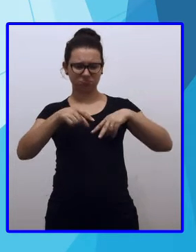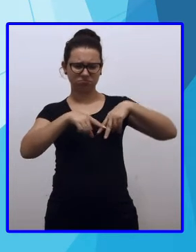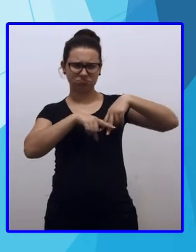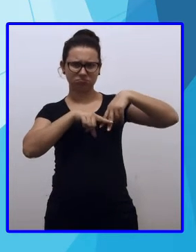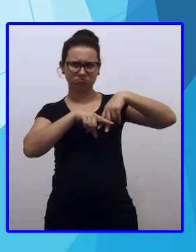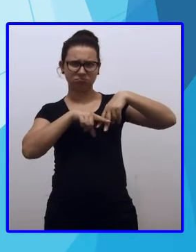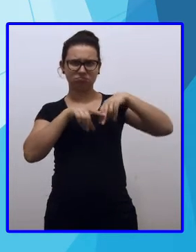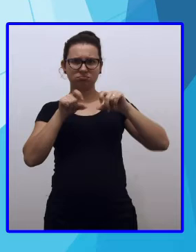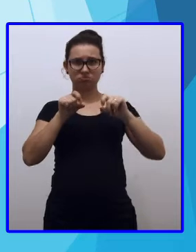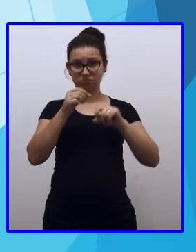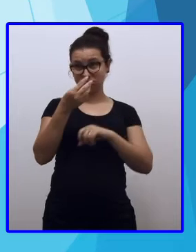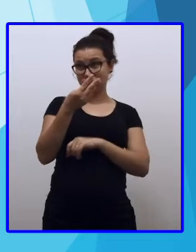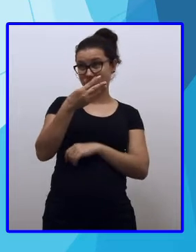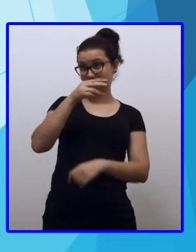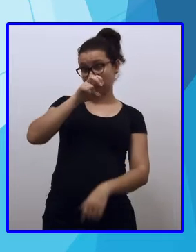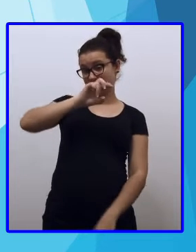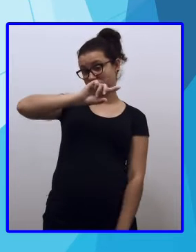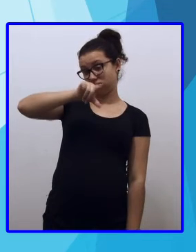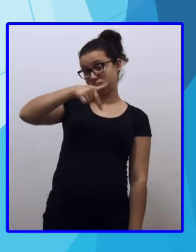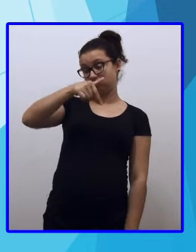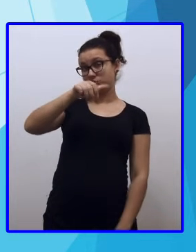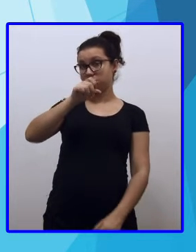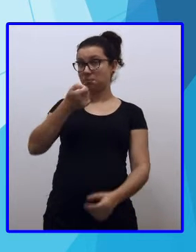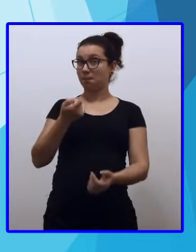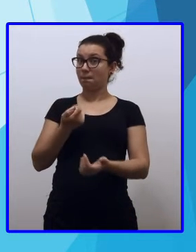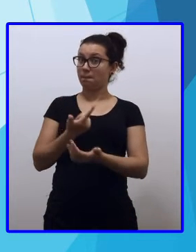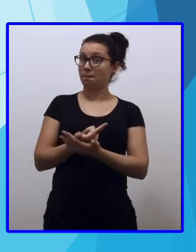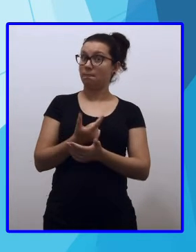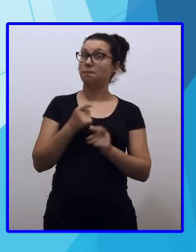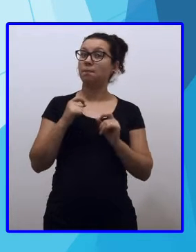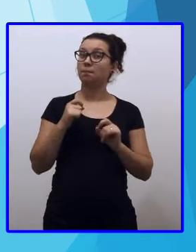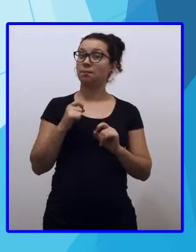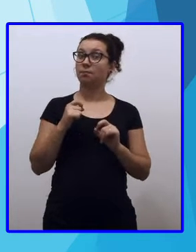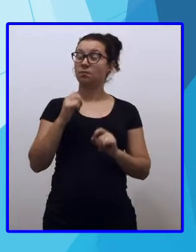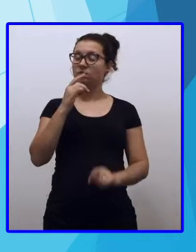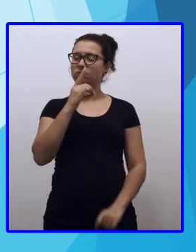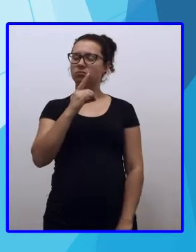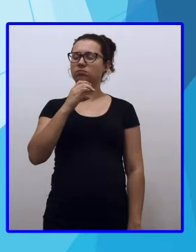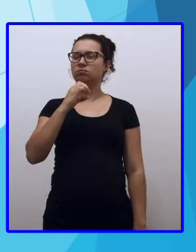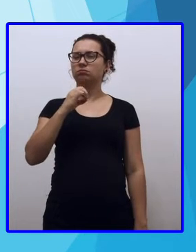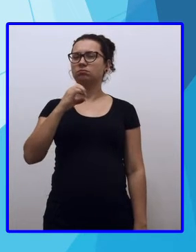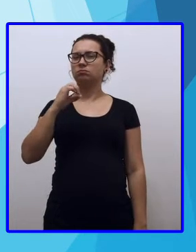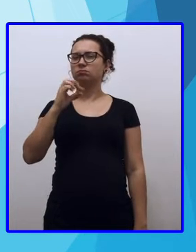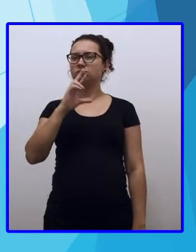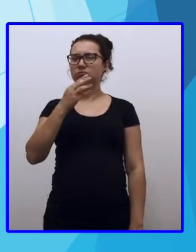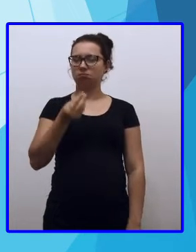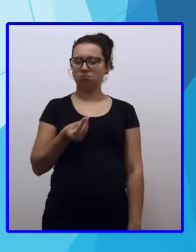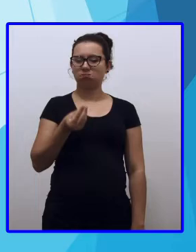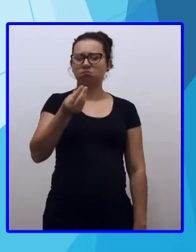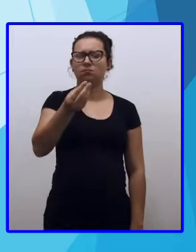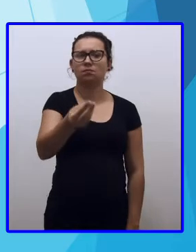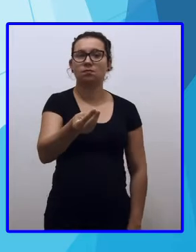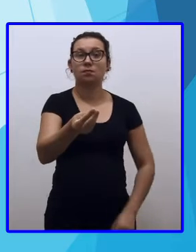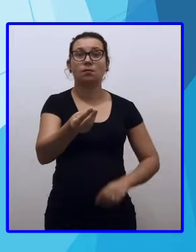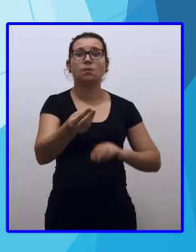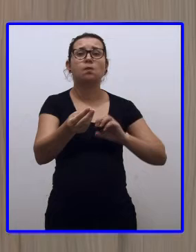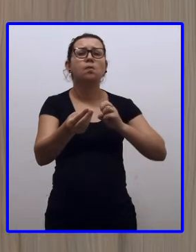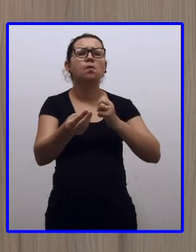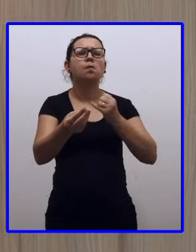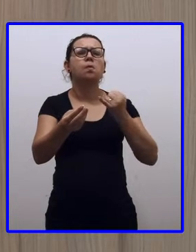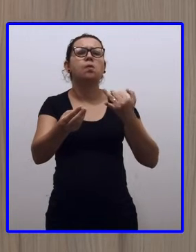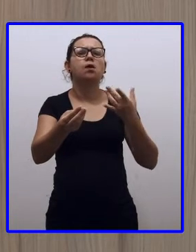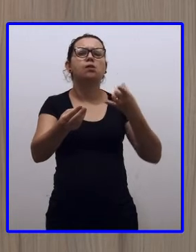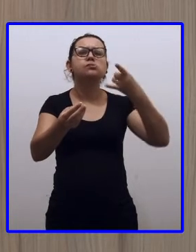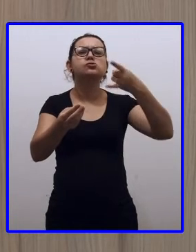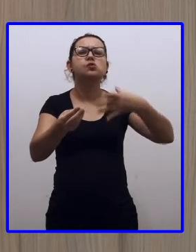Ela pagou a compra com uma cédula de R$,00. Quanto Joana recebeu de troco? Então,